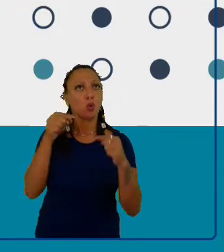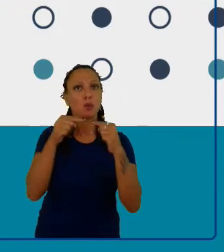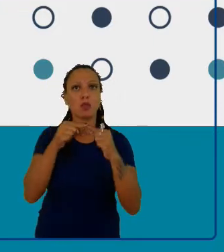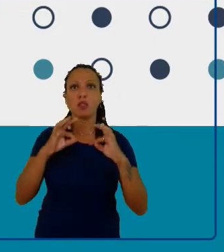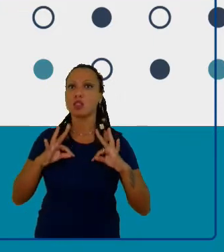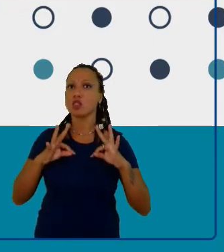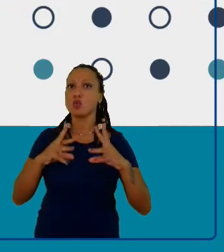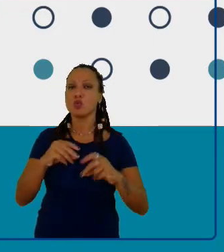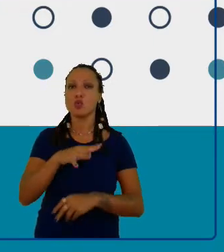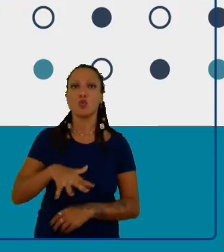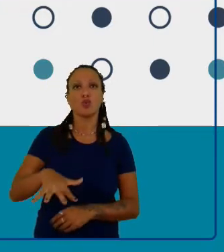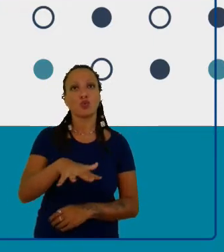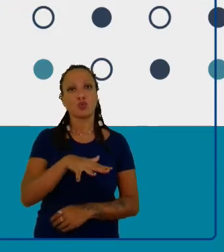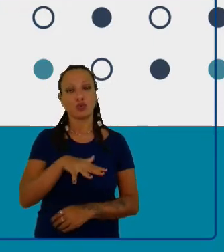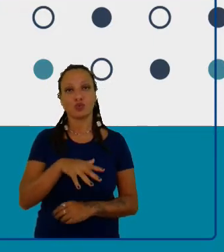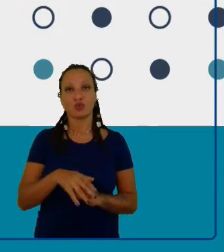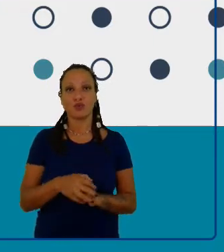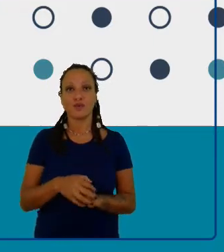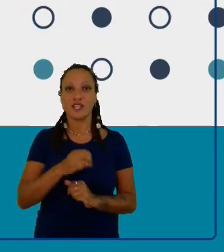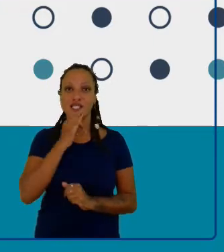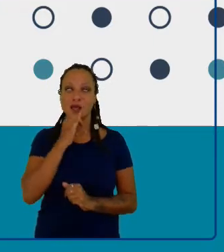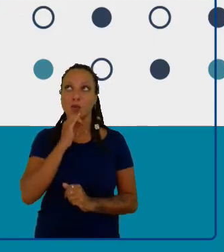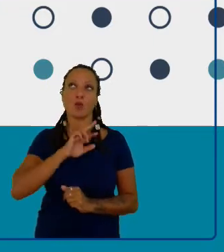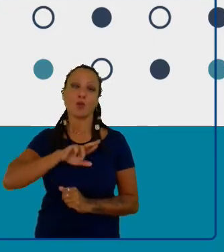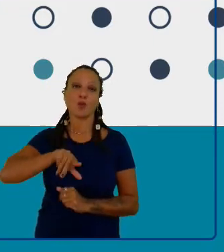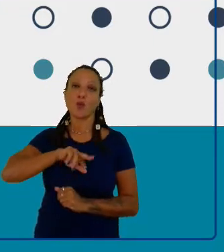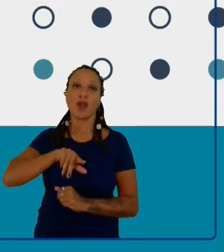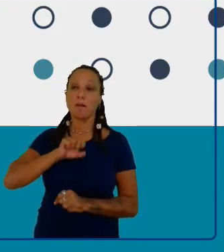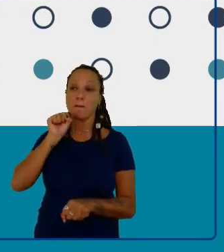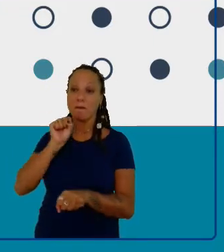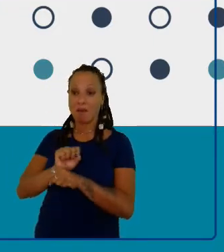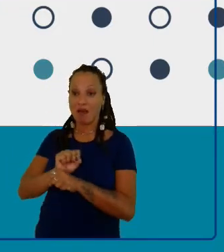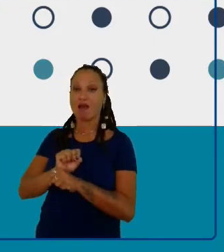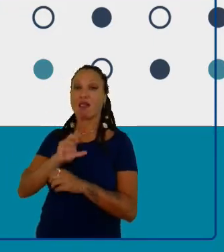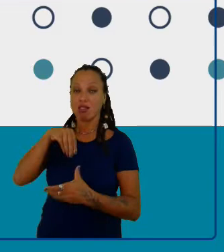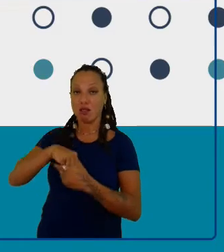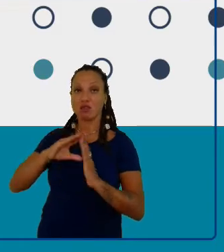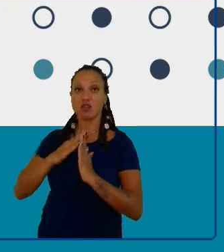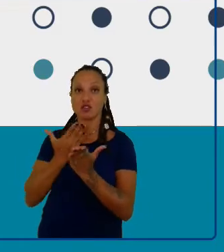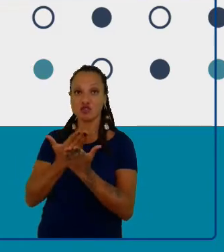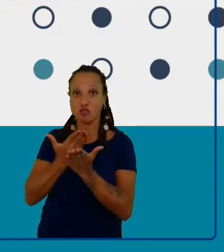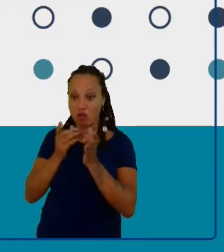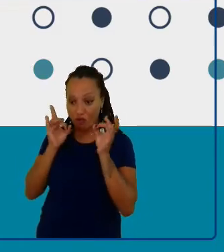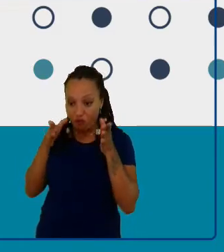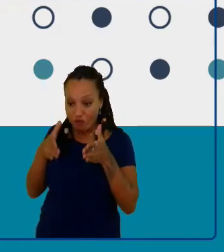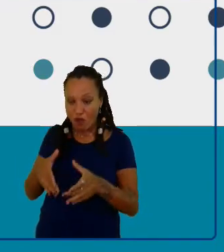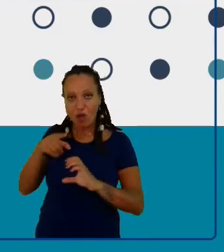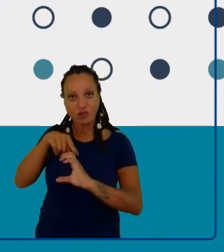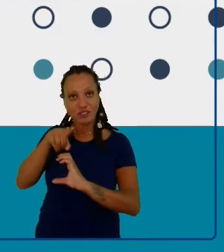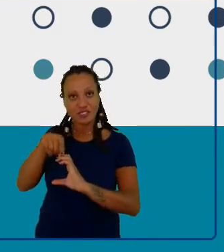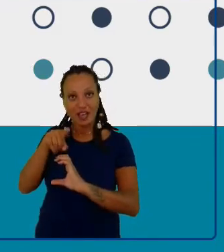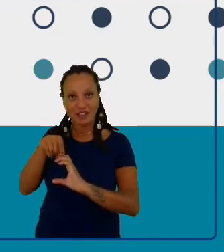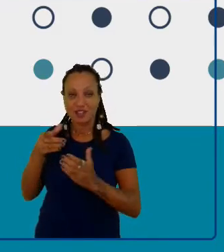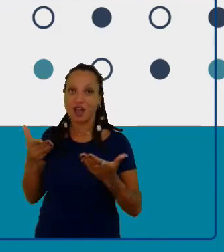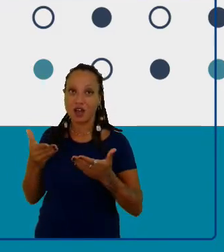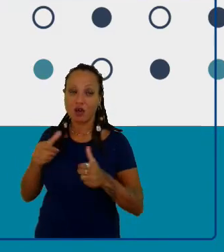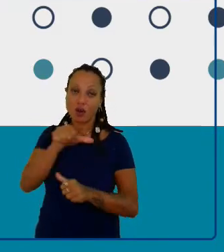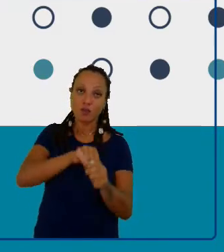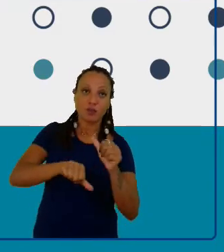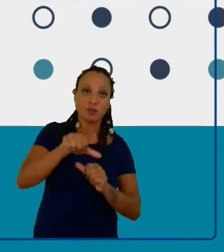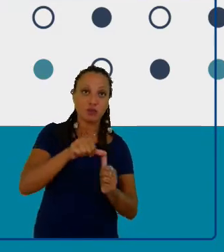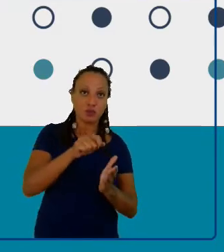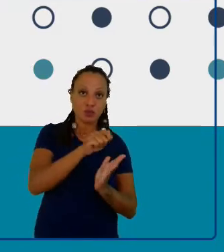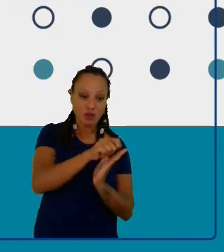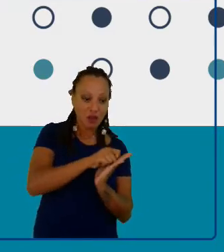agora vamos parar tudo para fazer ciência dentro da escola. Agora vamos mudar de caderno, vamos mudar de